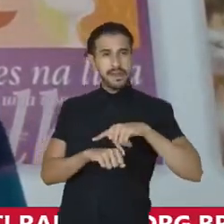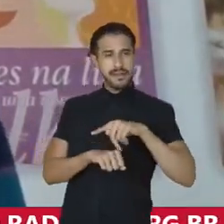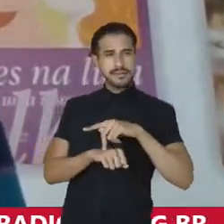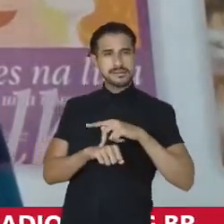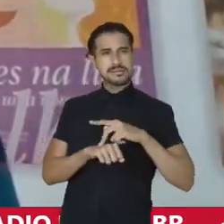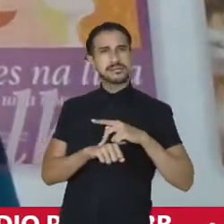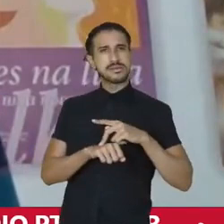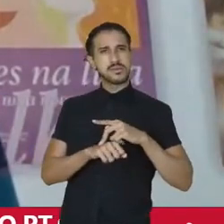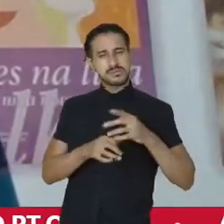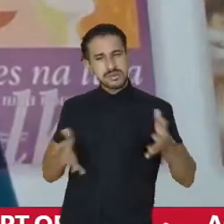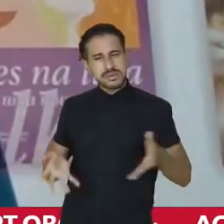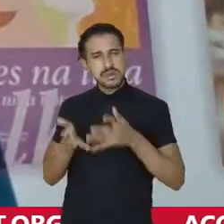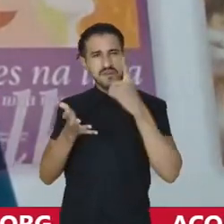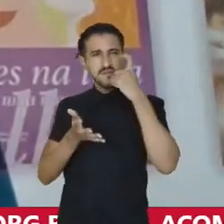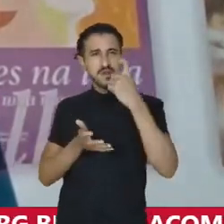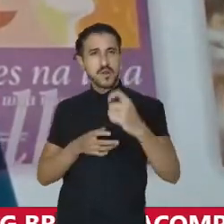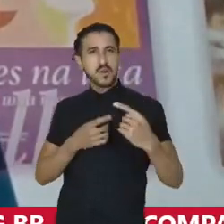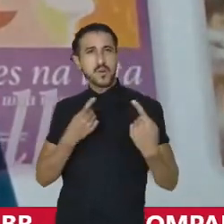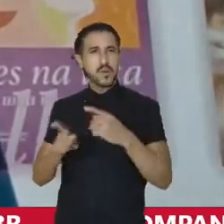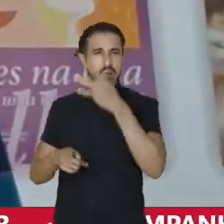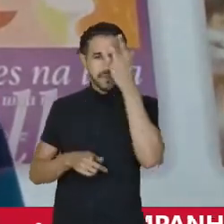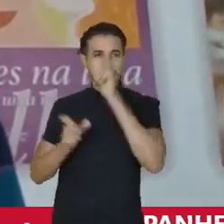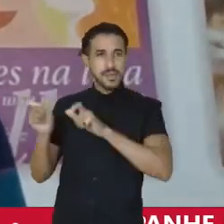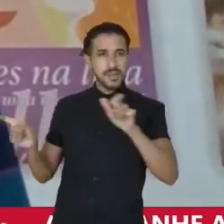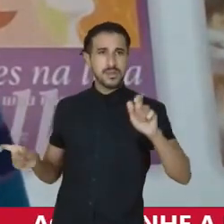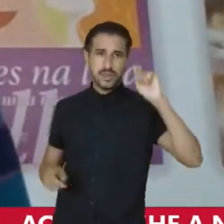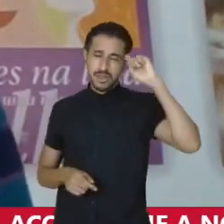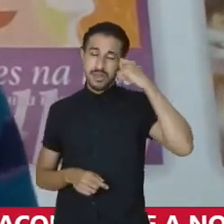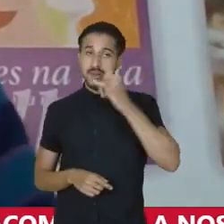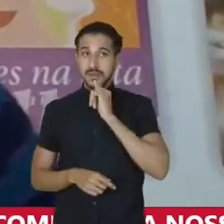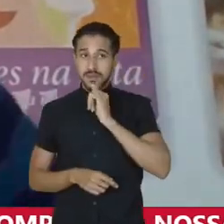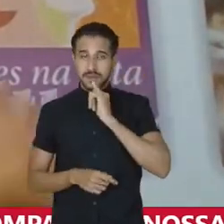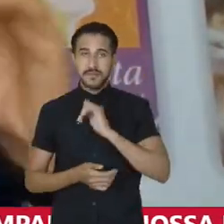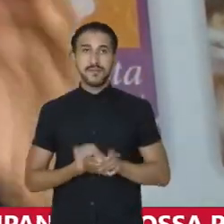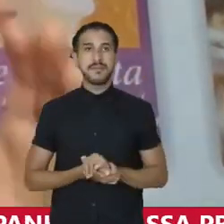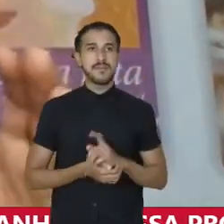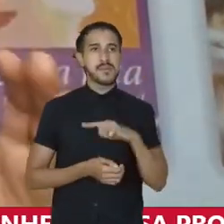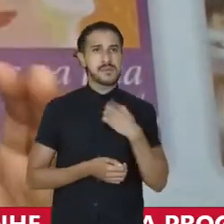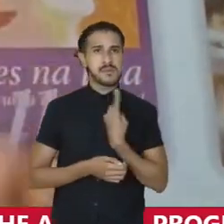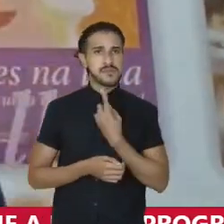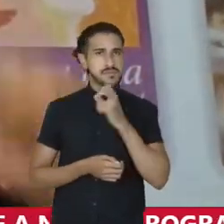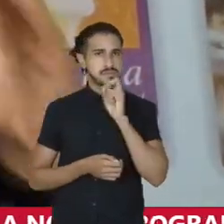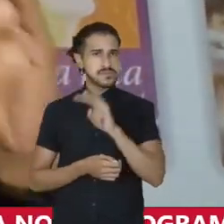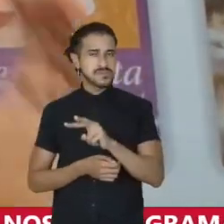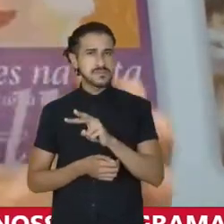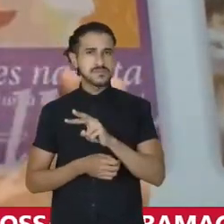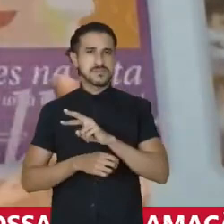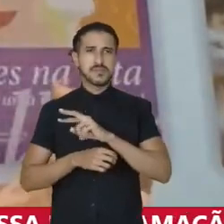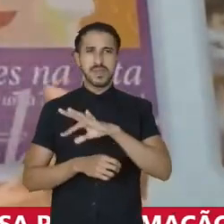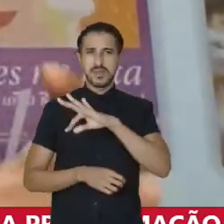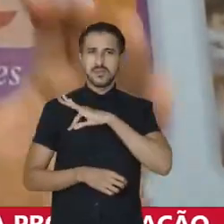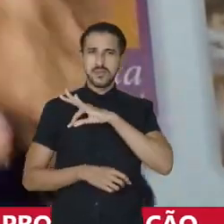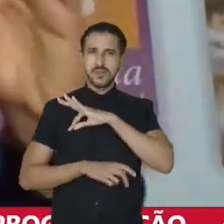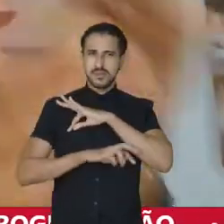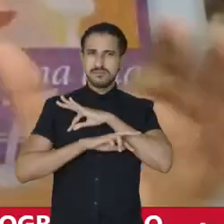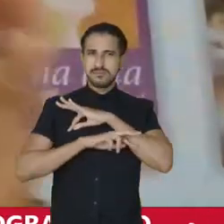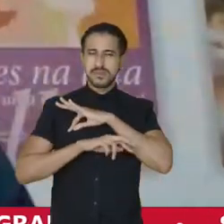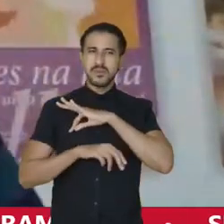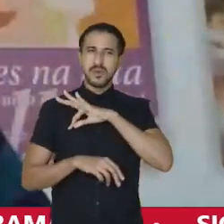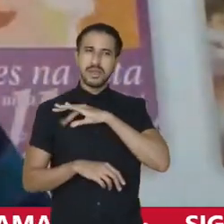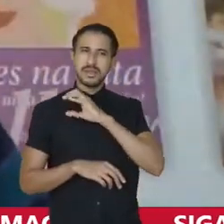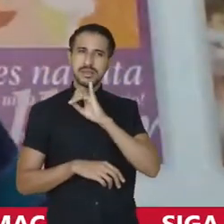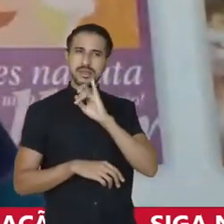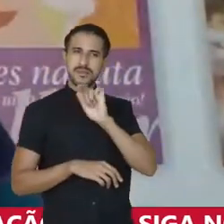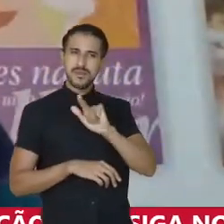praticar violência contra as pessoas negras. Por exemplo, a gente viu as polícias, polícia